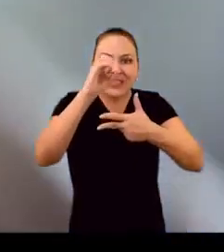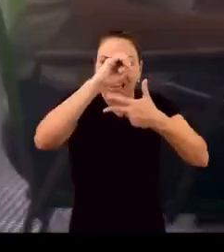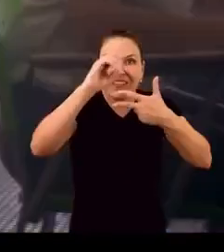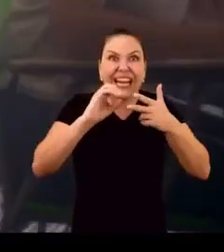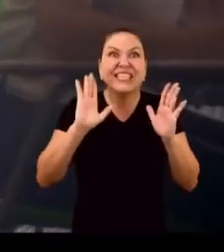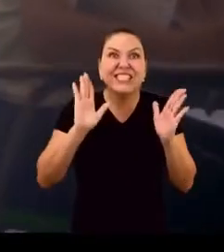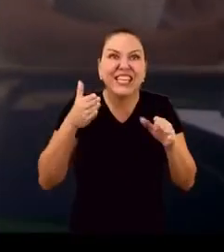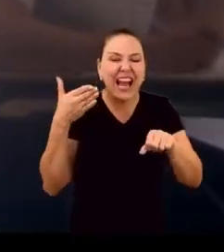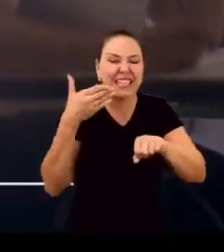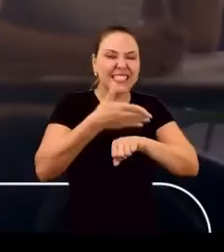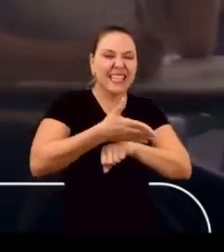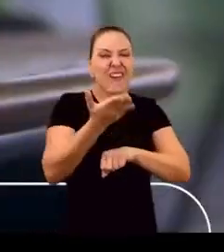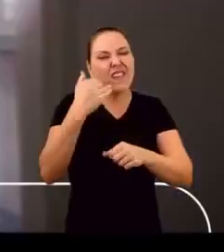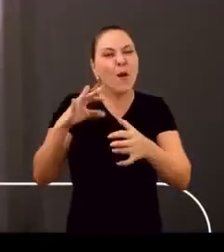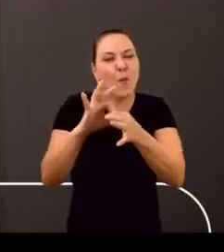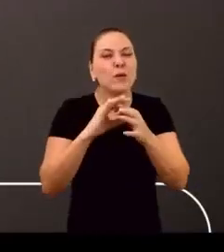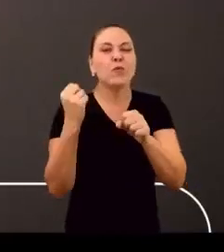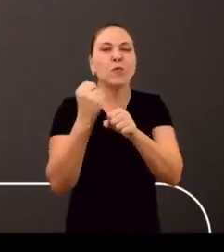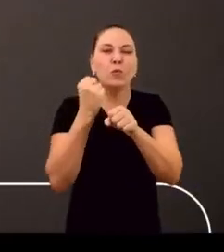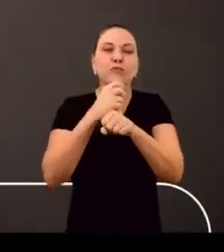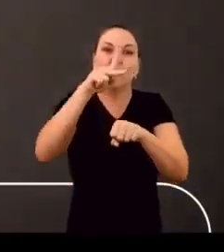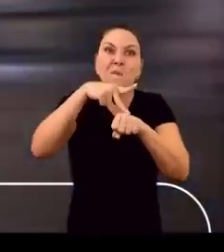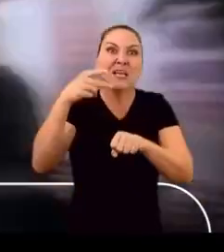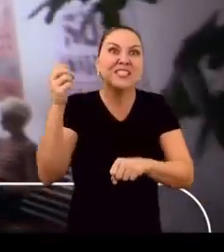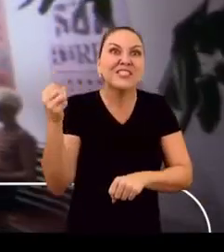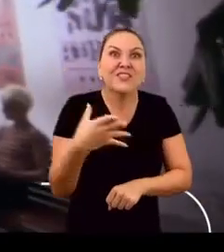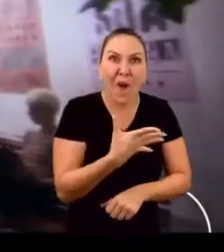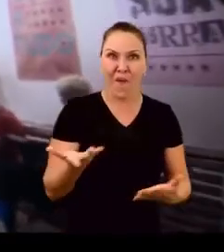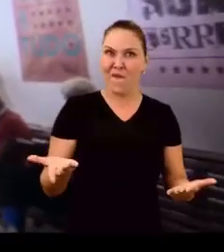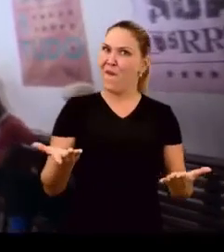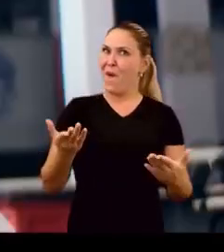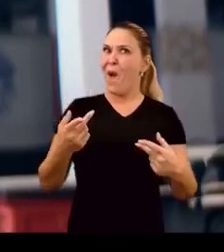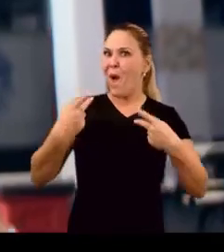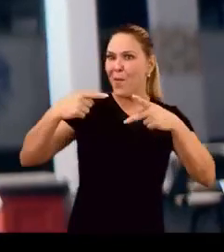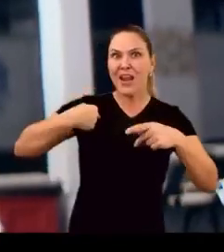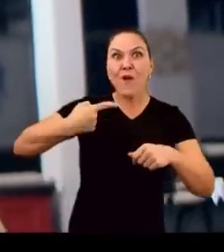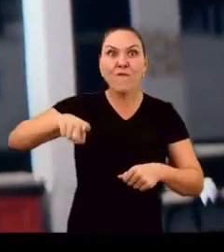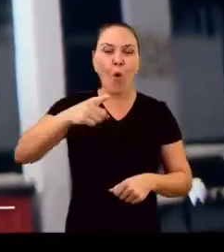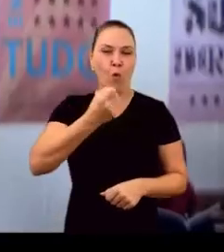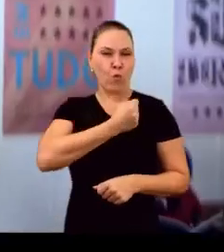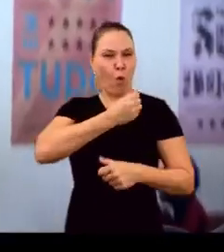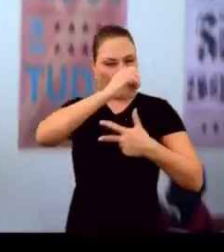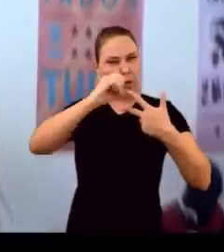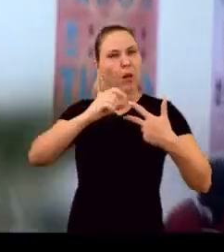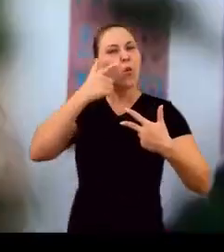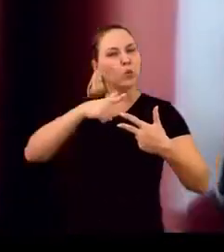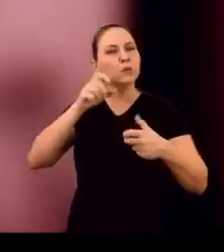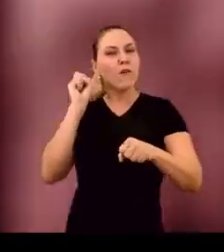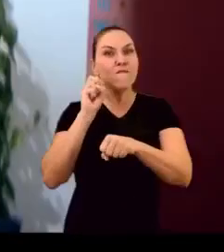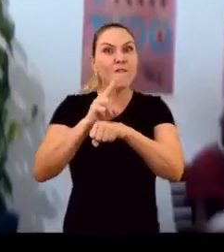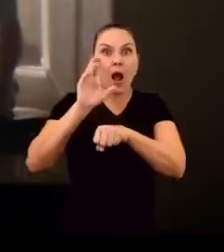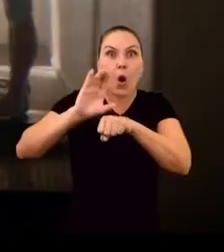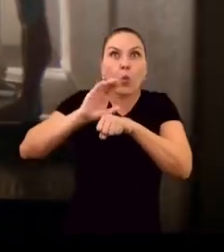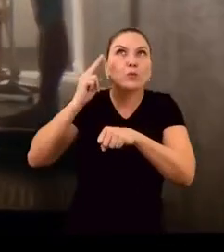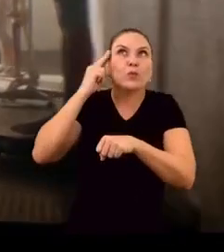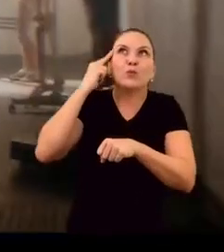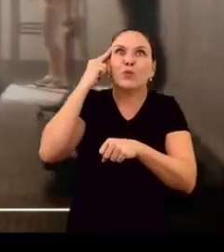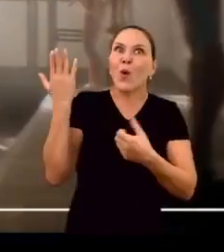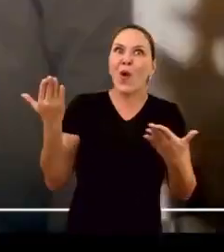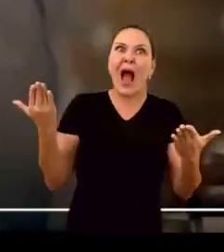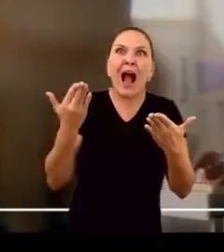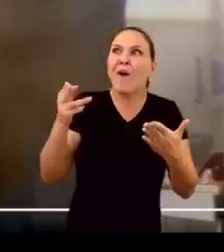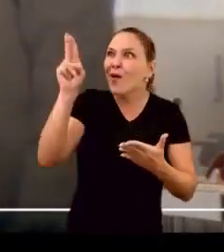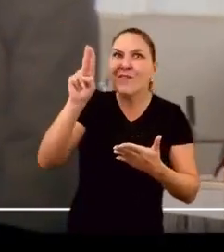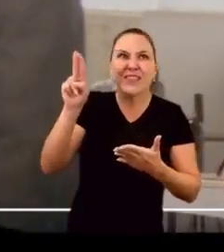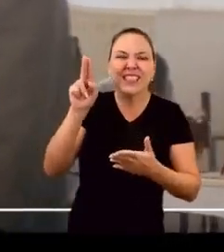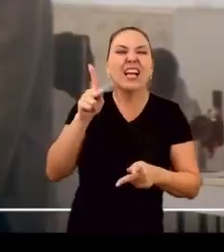Estão disponíveis os resultados do Enem. Vamos nos unir e reconstruir o país. Pra Uni, aí vou eu. Com minha nota do Enem, eu conquisto a bolsa de estudos no curso